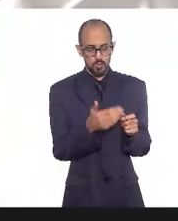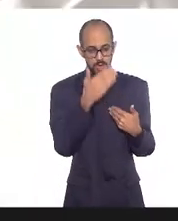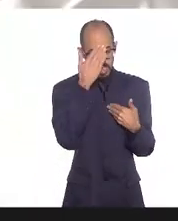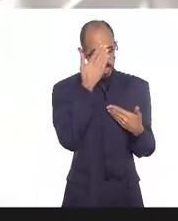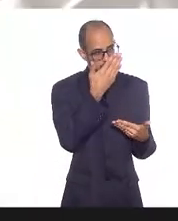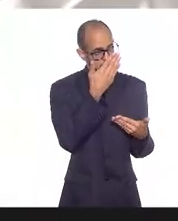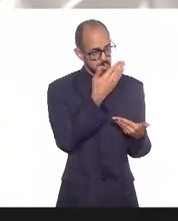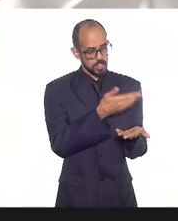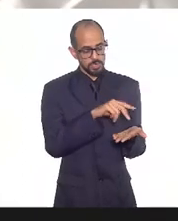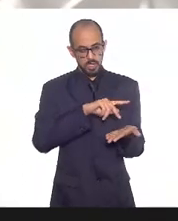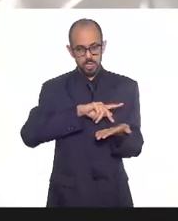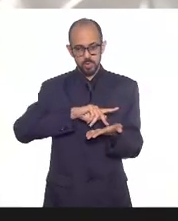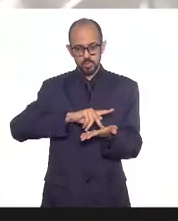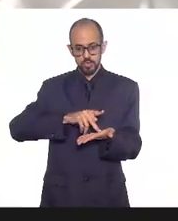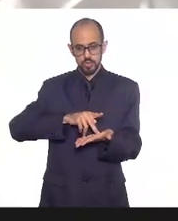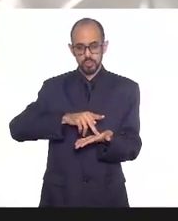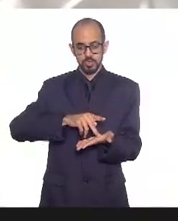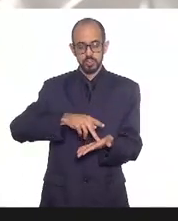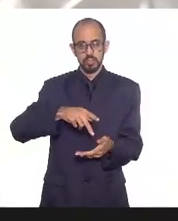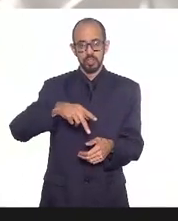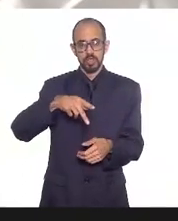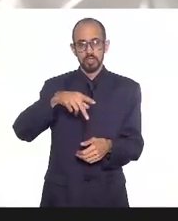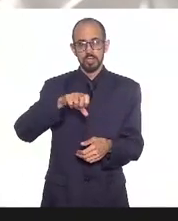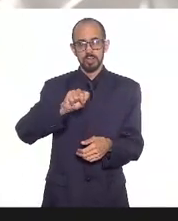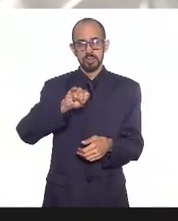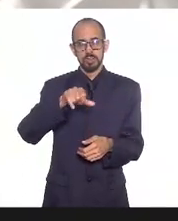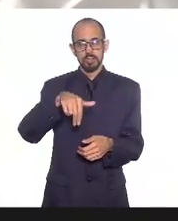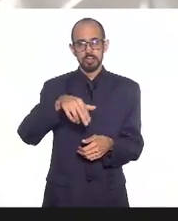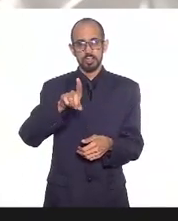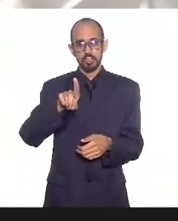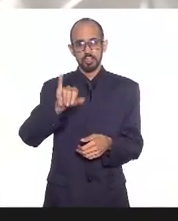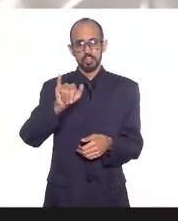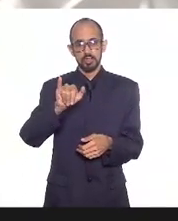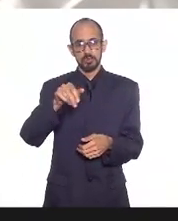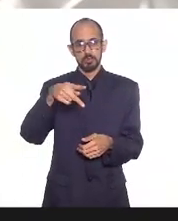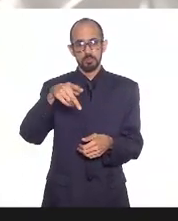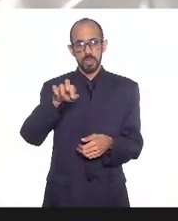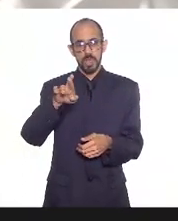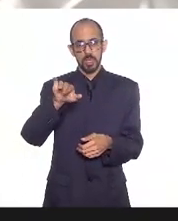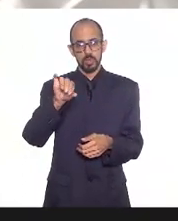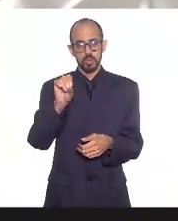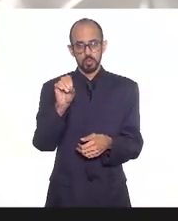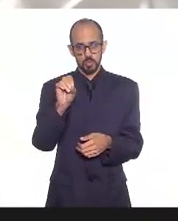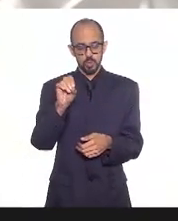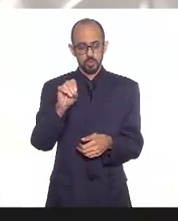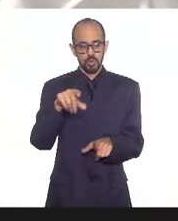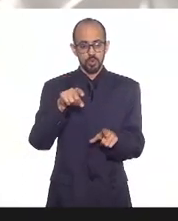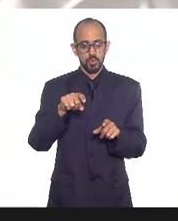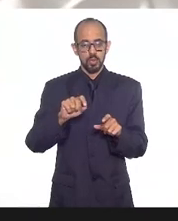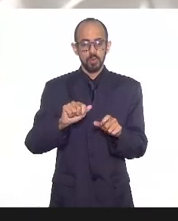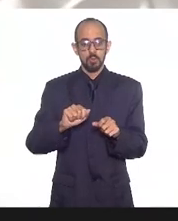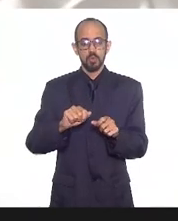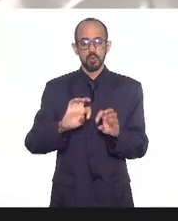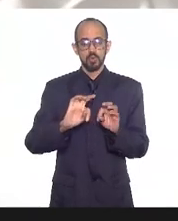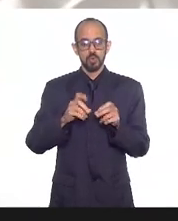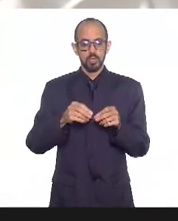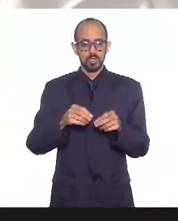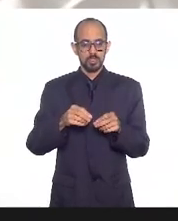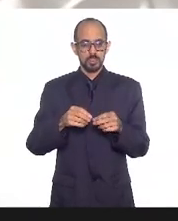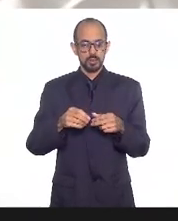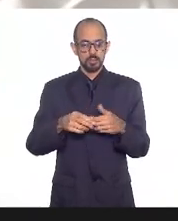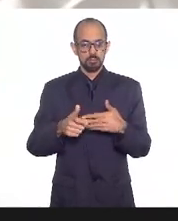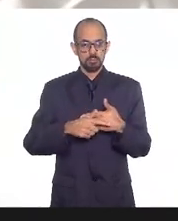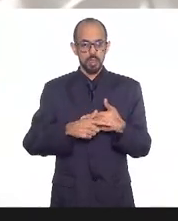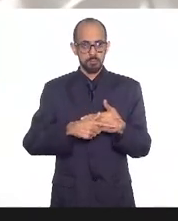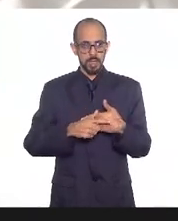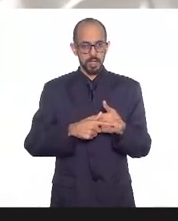ao Sindipeto por ter nos procurado acho que apesar de todas as atribuições o